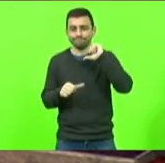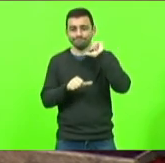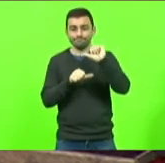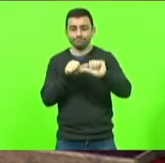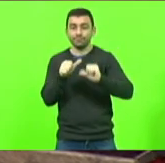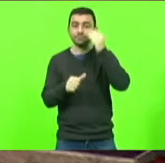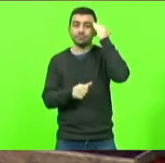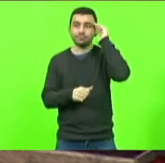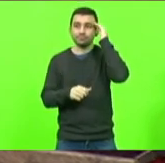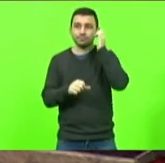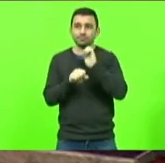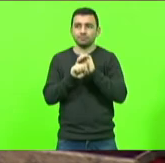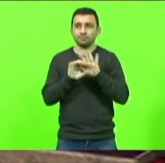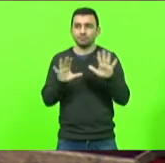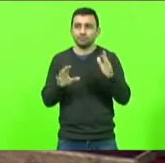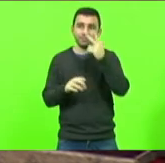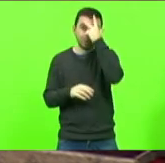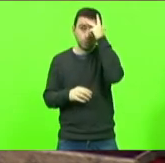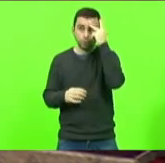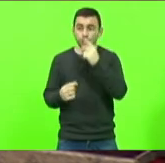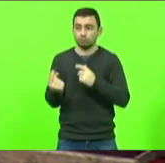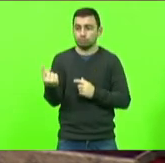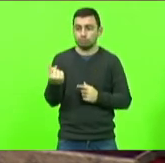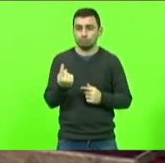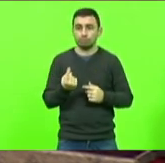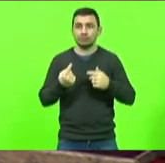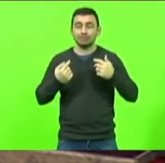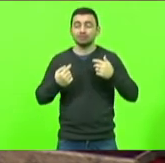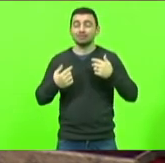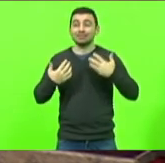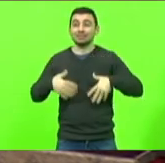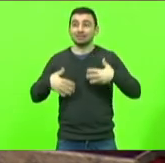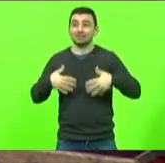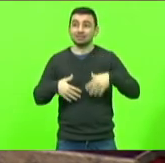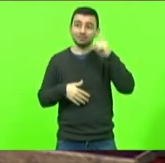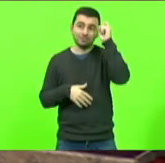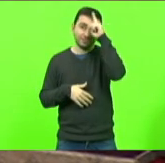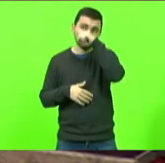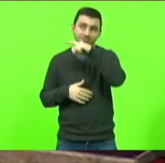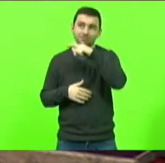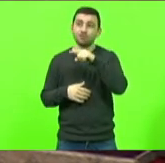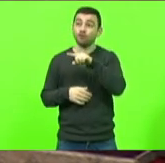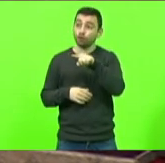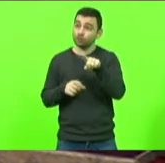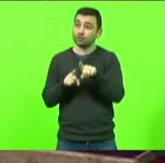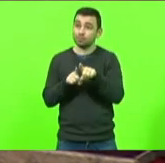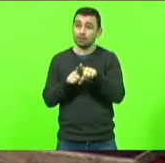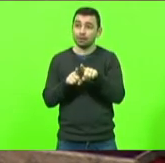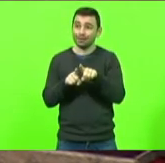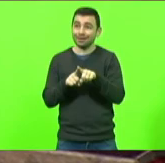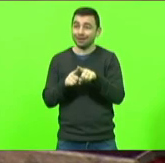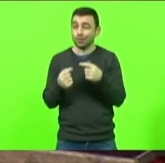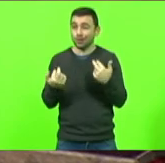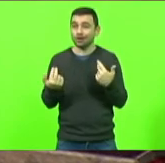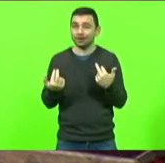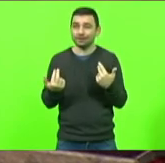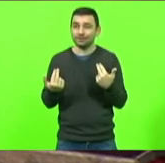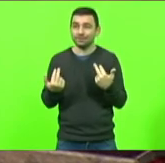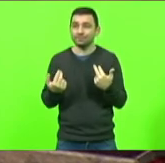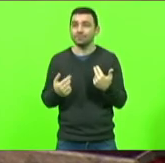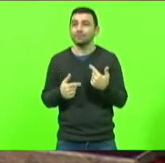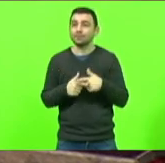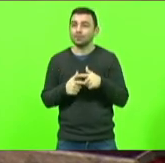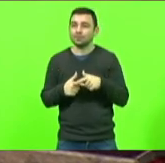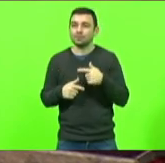acontecendo de acolher as pessoas que estavam passando por isso no momento que vocês também passavam pela mesma situação conversávamos